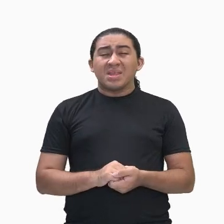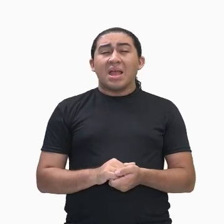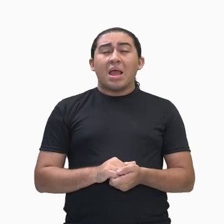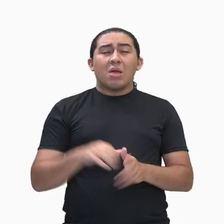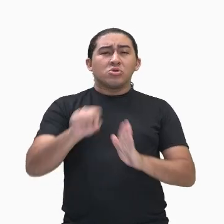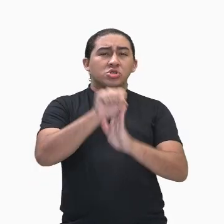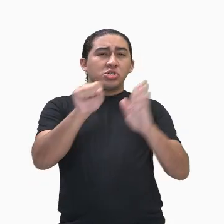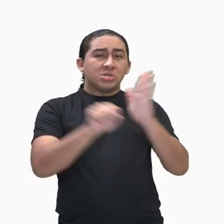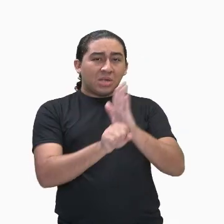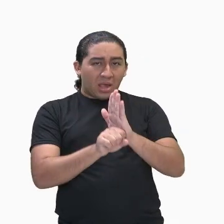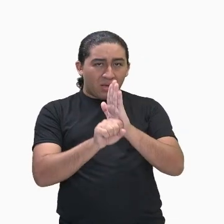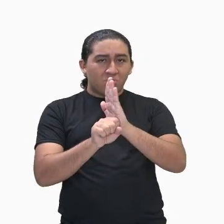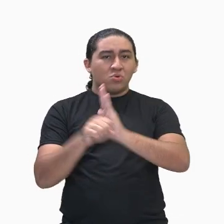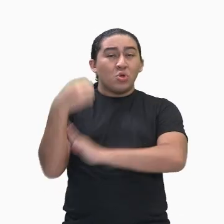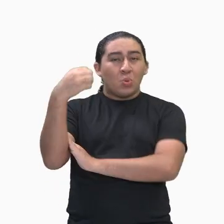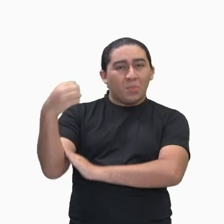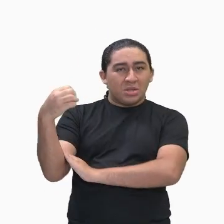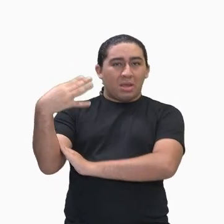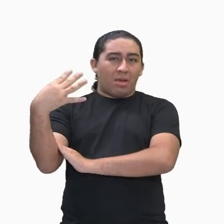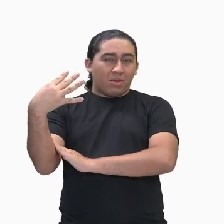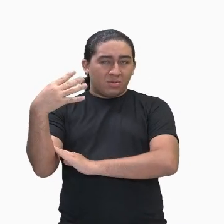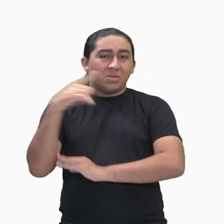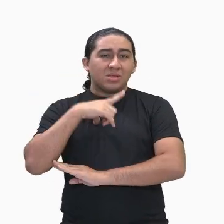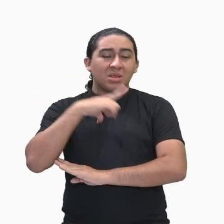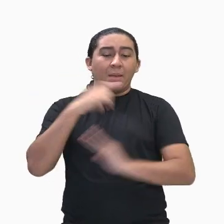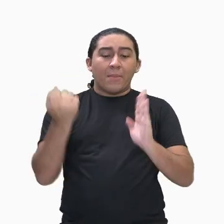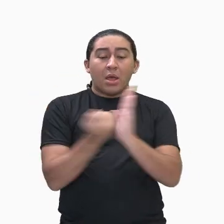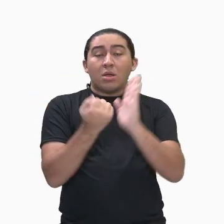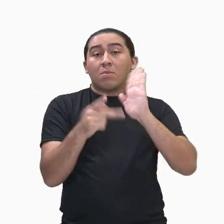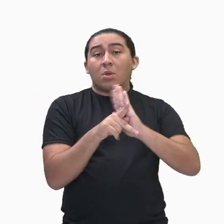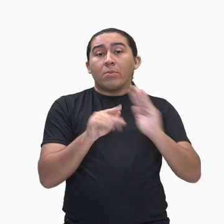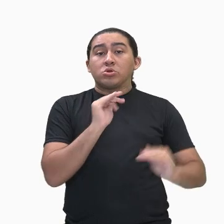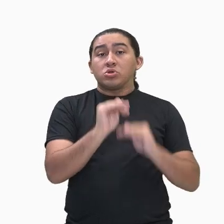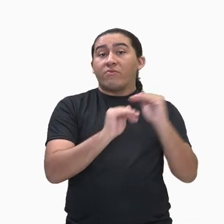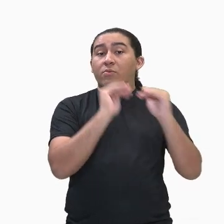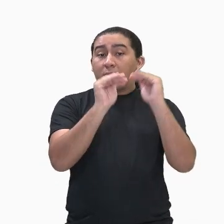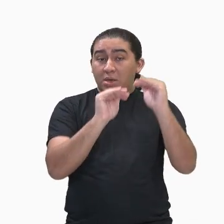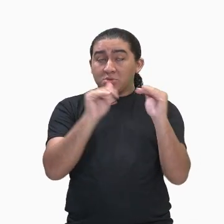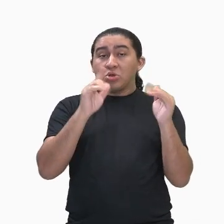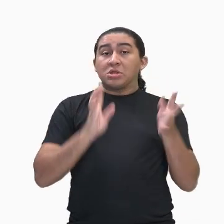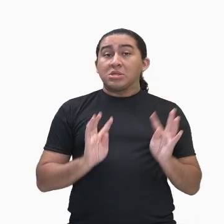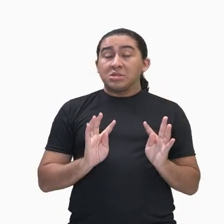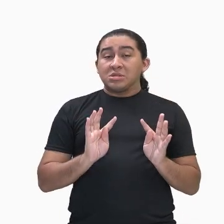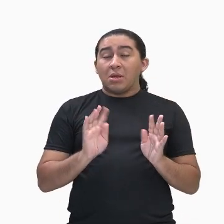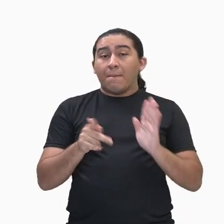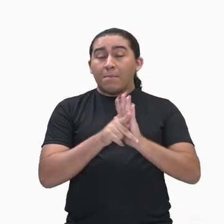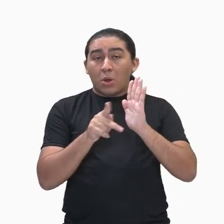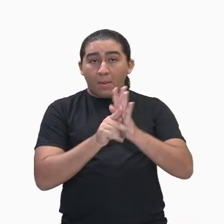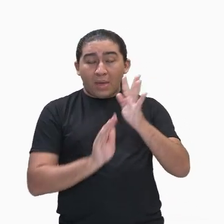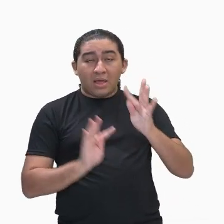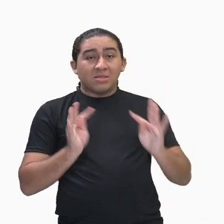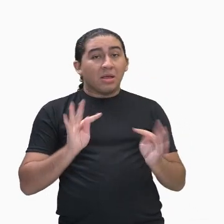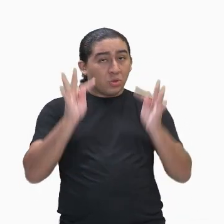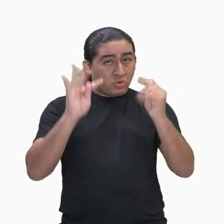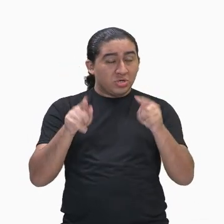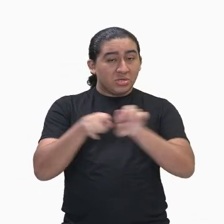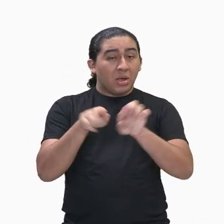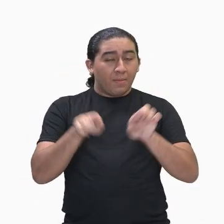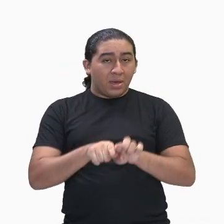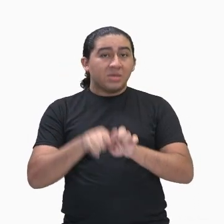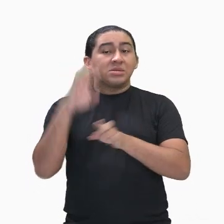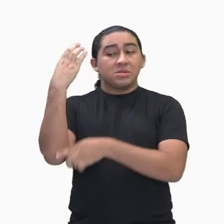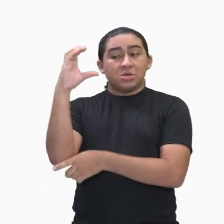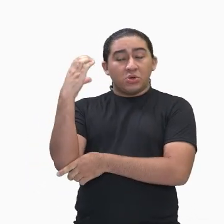como é chamado, foi marcado por um avanço de desenvolvimento tecnológico, científico e social.